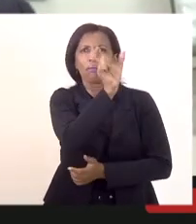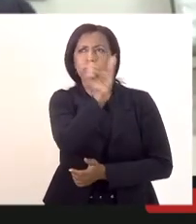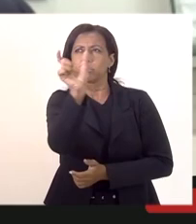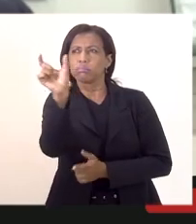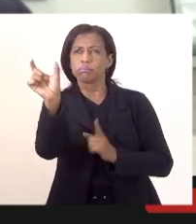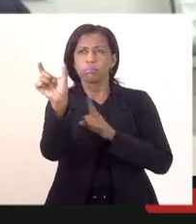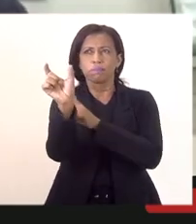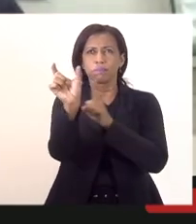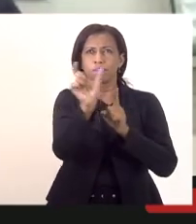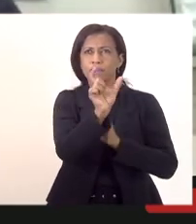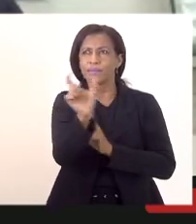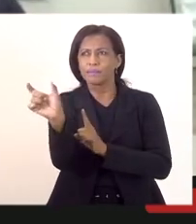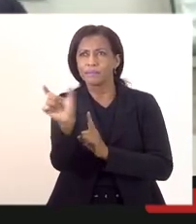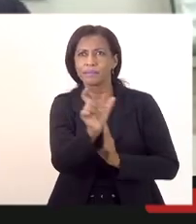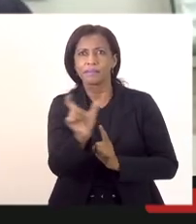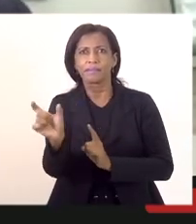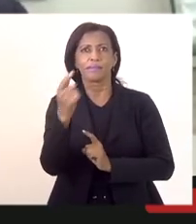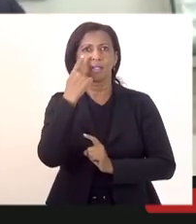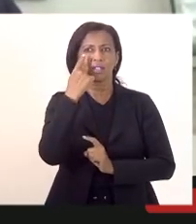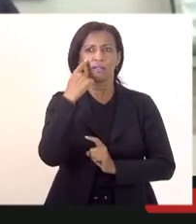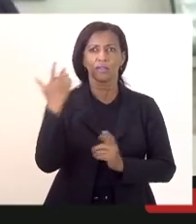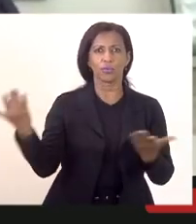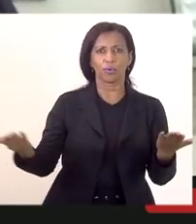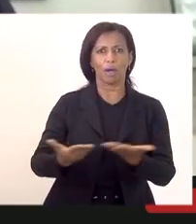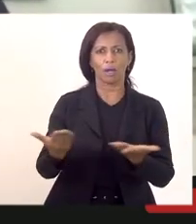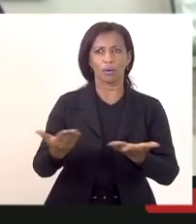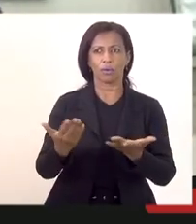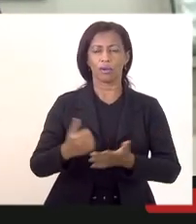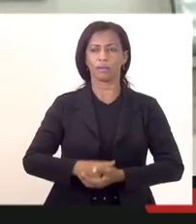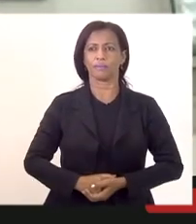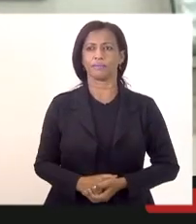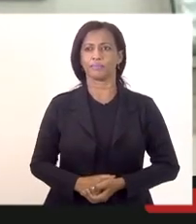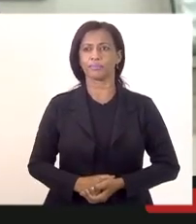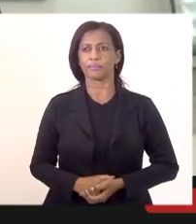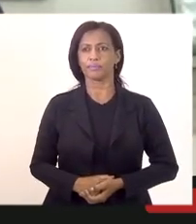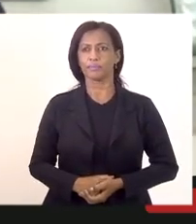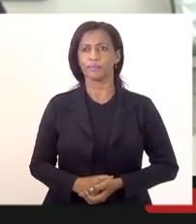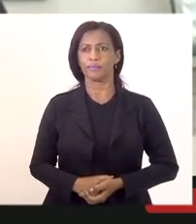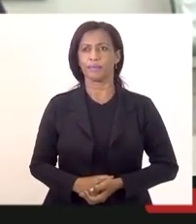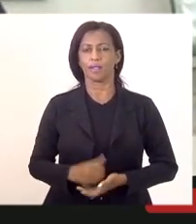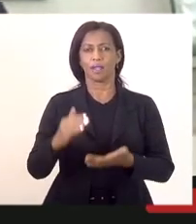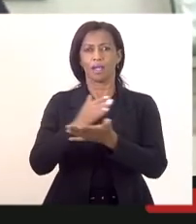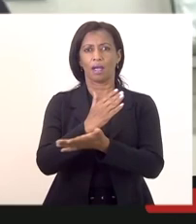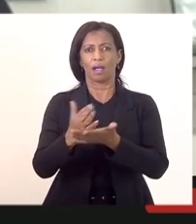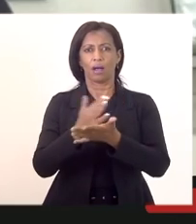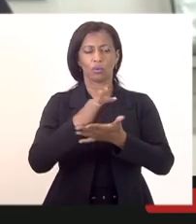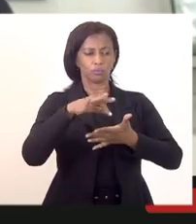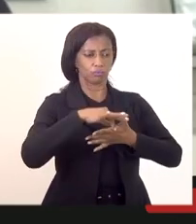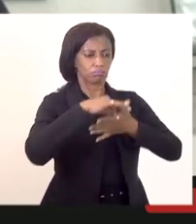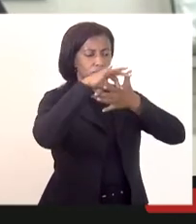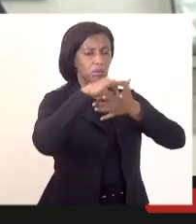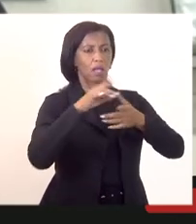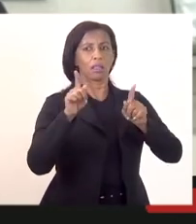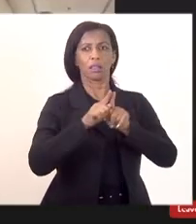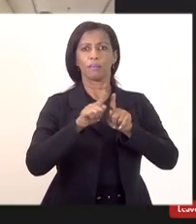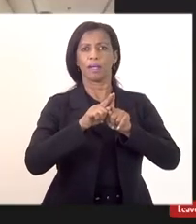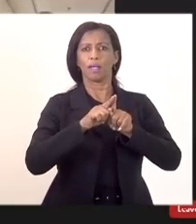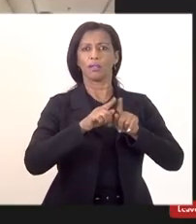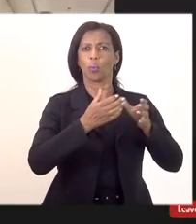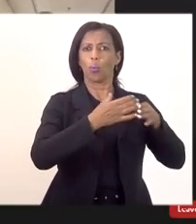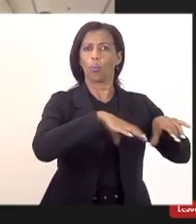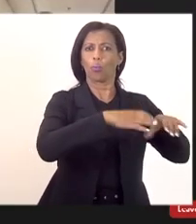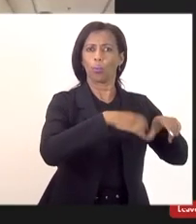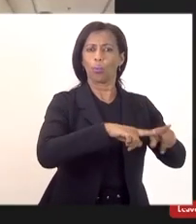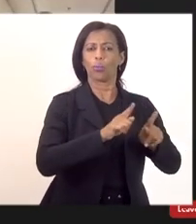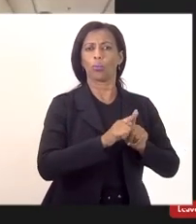deputado Flávio Serafino, que vejo agora aqui, e alguns representantes aí de concursos. Então,